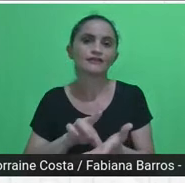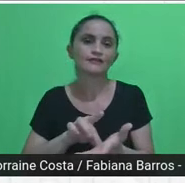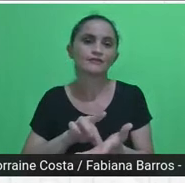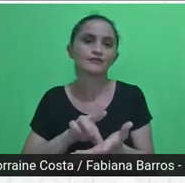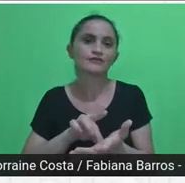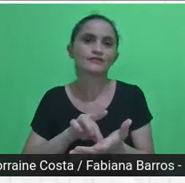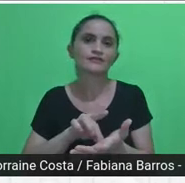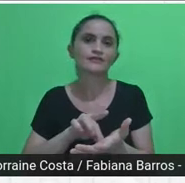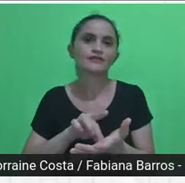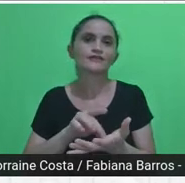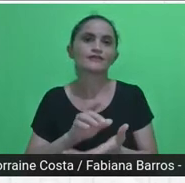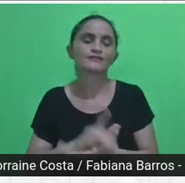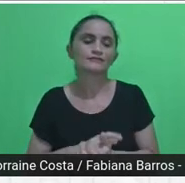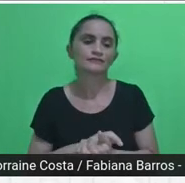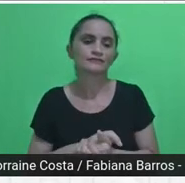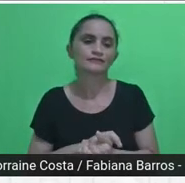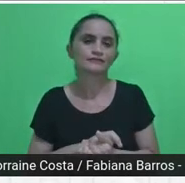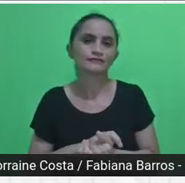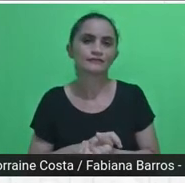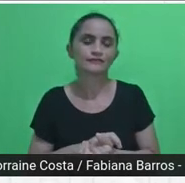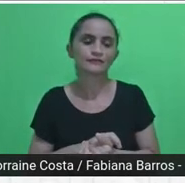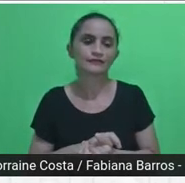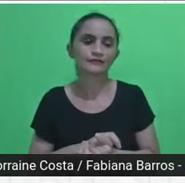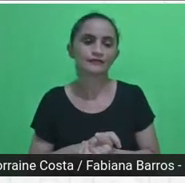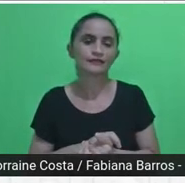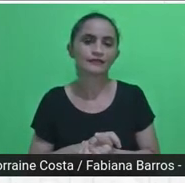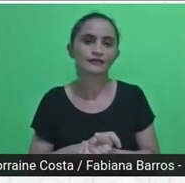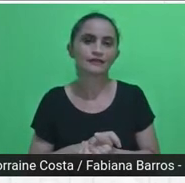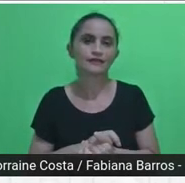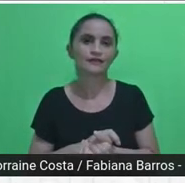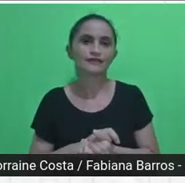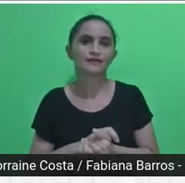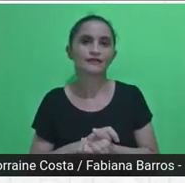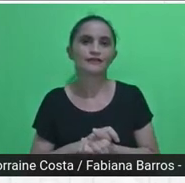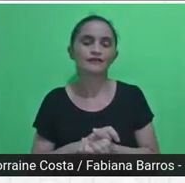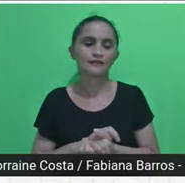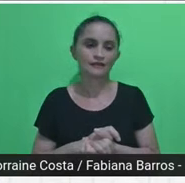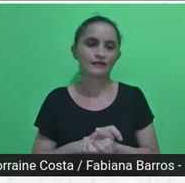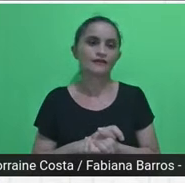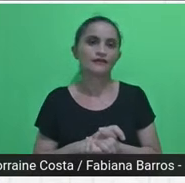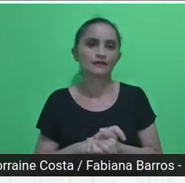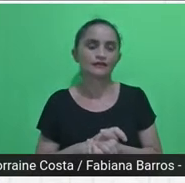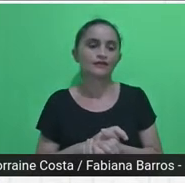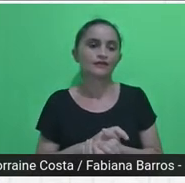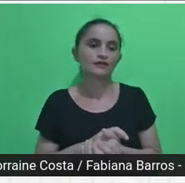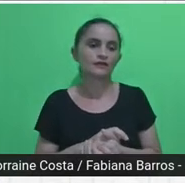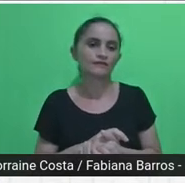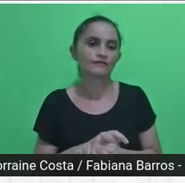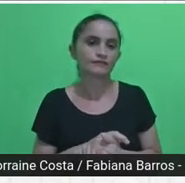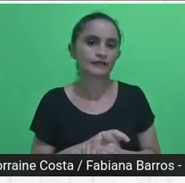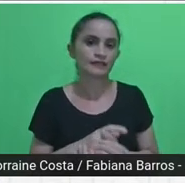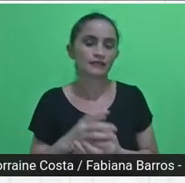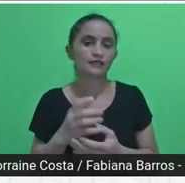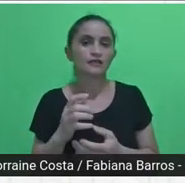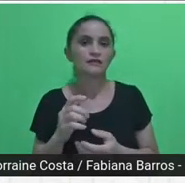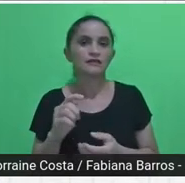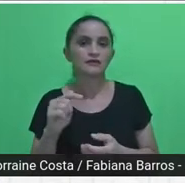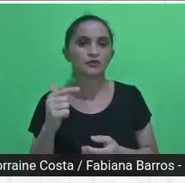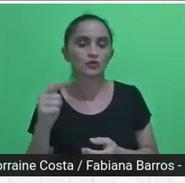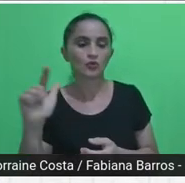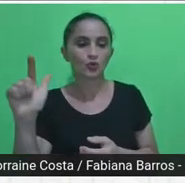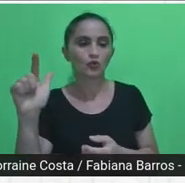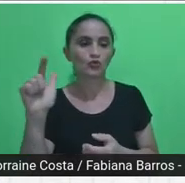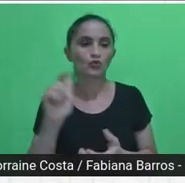propostas. Do ponto de vista do trabalho com a SMBU, foi a